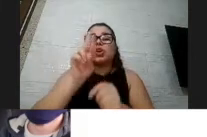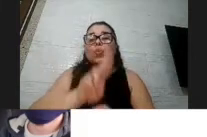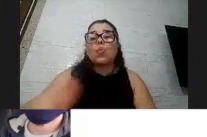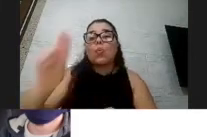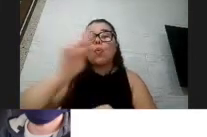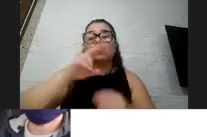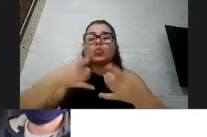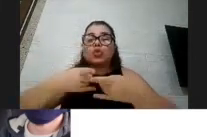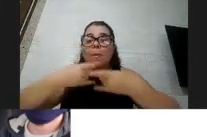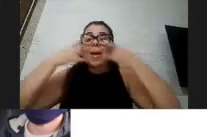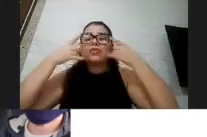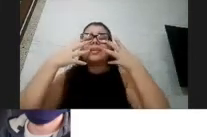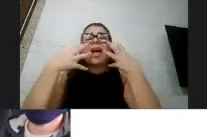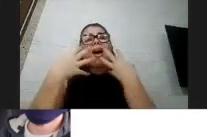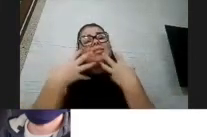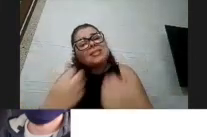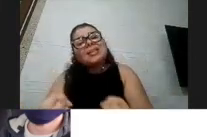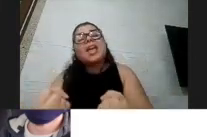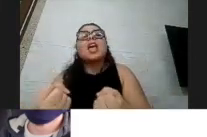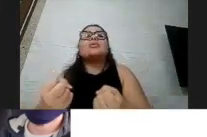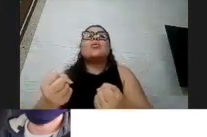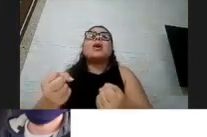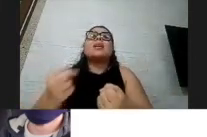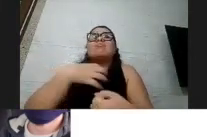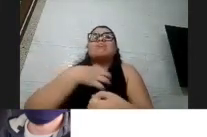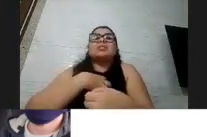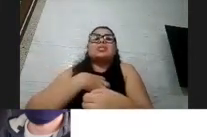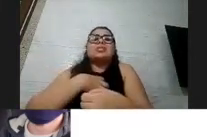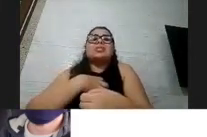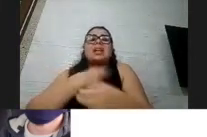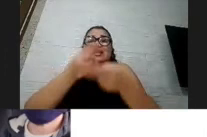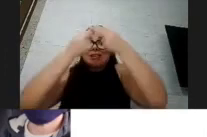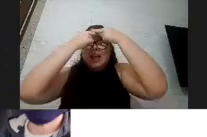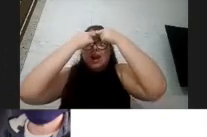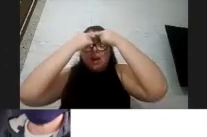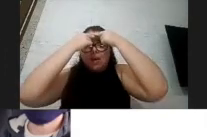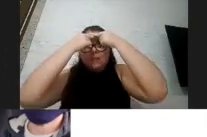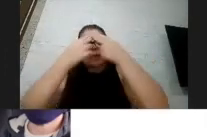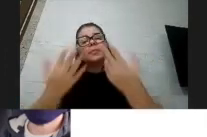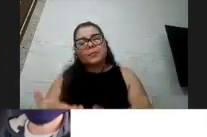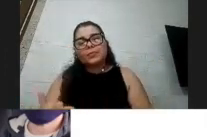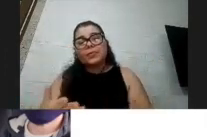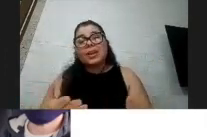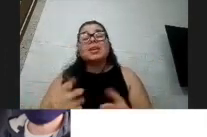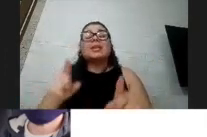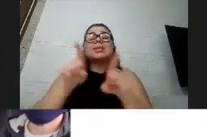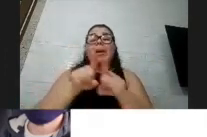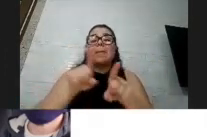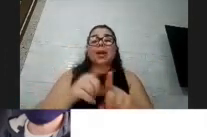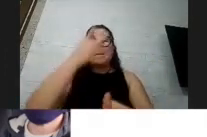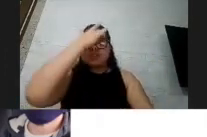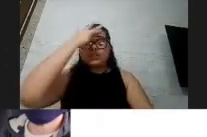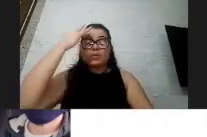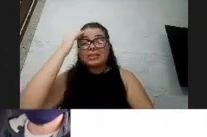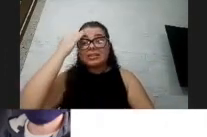aceito, seja menos traumático e que a pessoa entenda a necessidade e a importância de